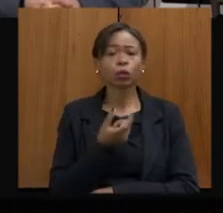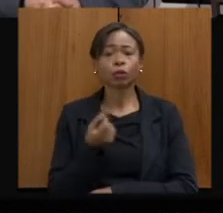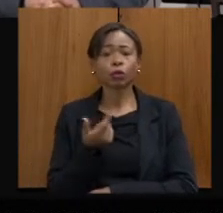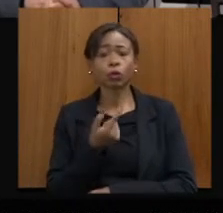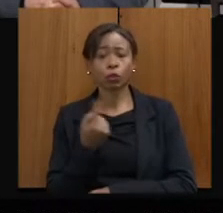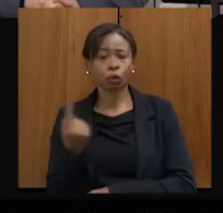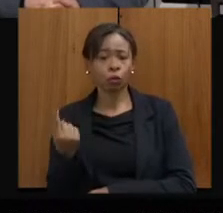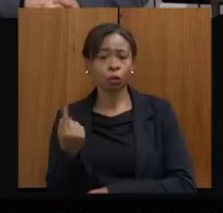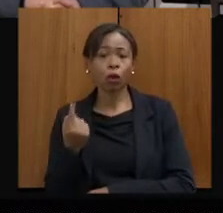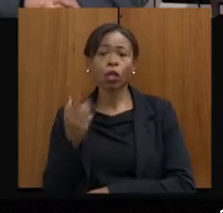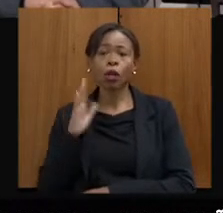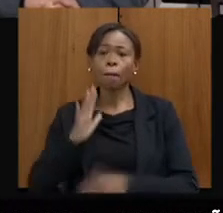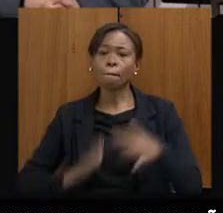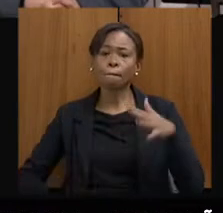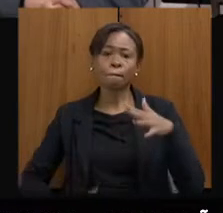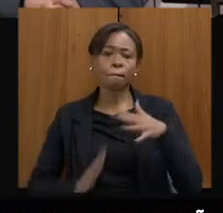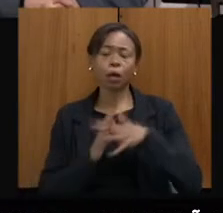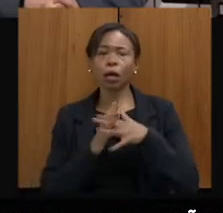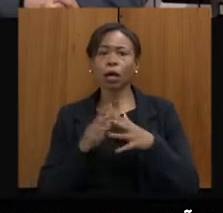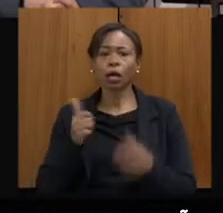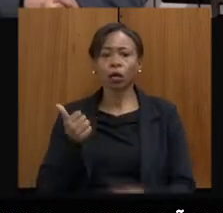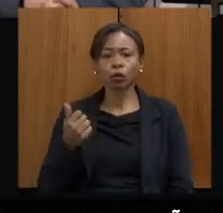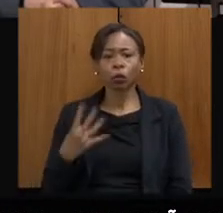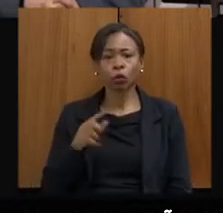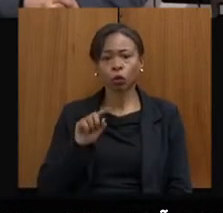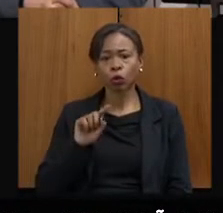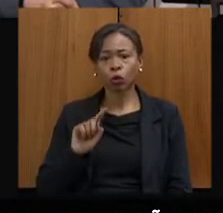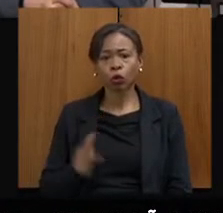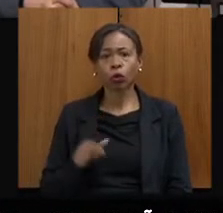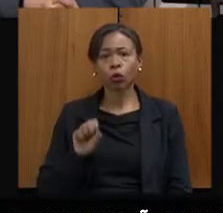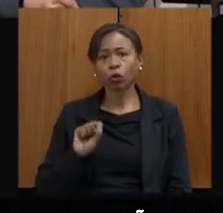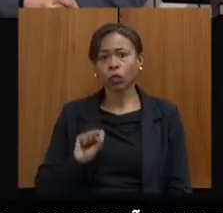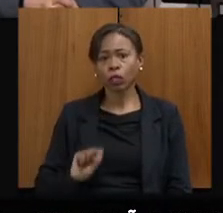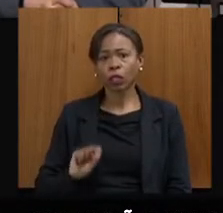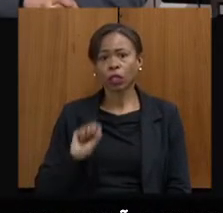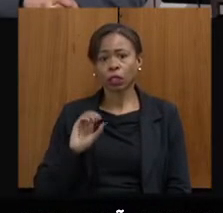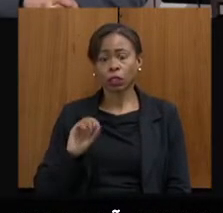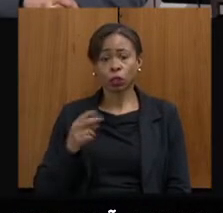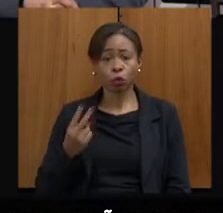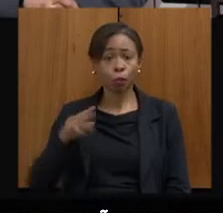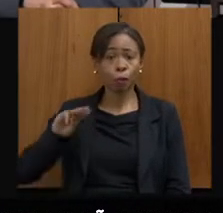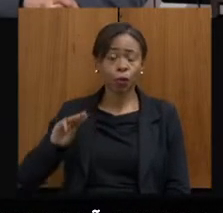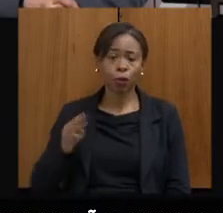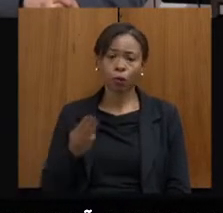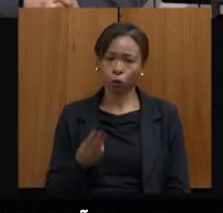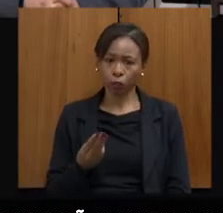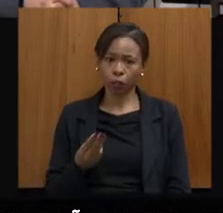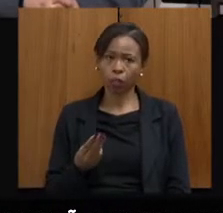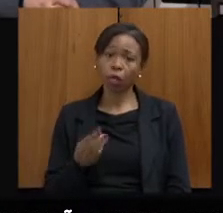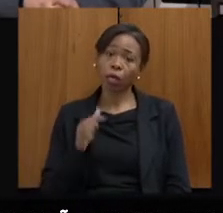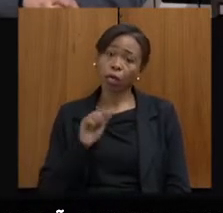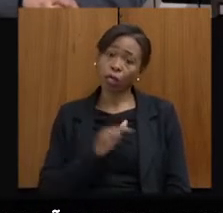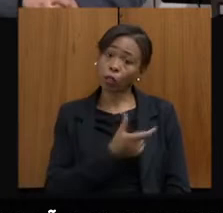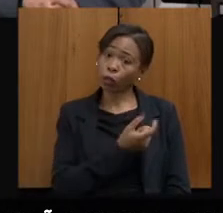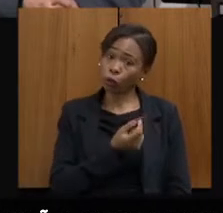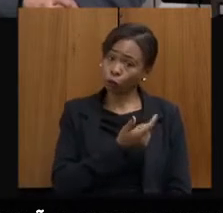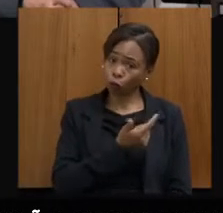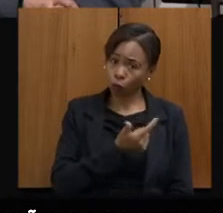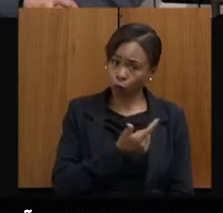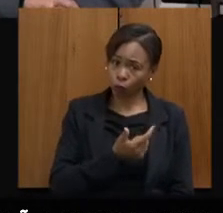chegamos ao recorde de 14,802 milhões alcançados, e, em 2022, 6